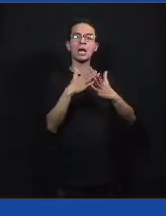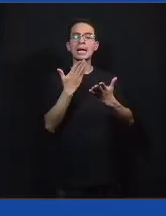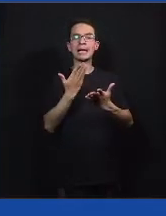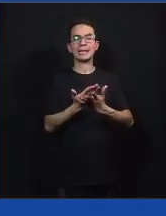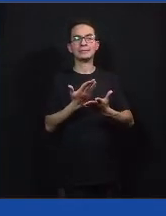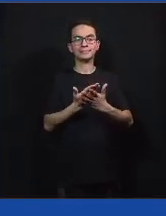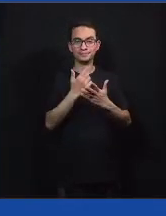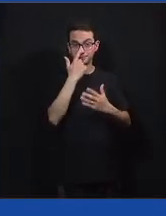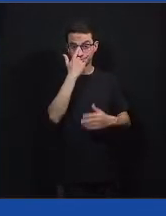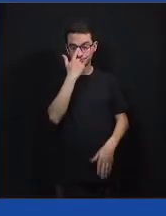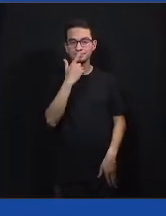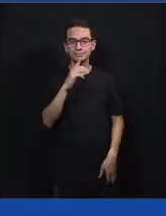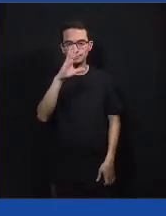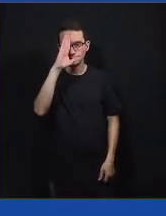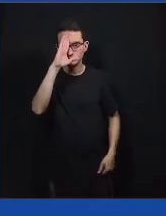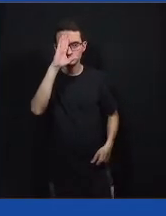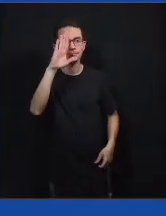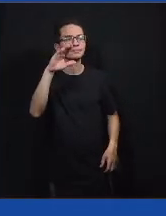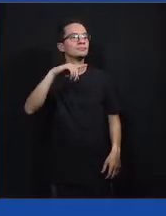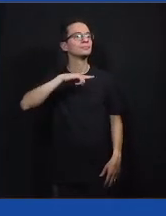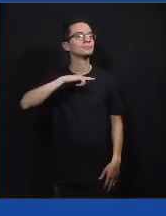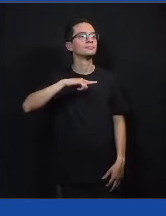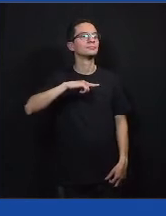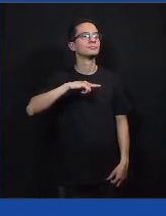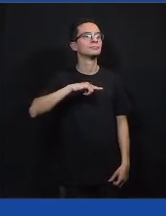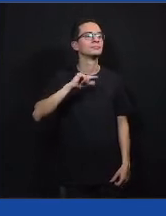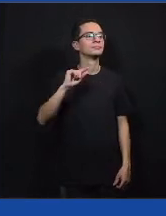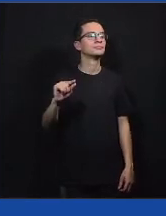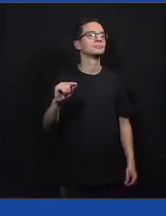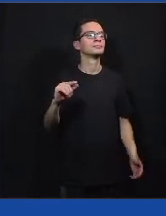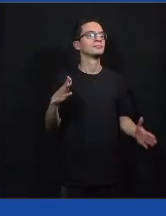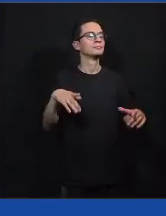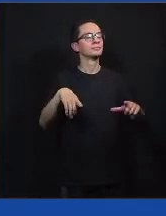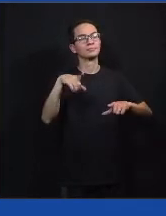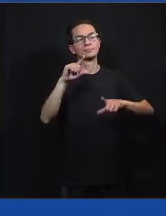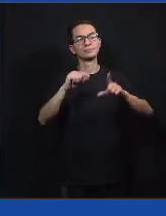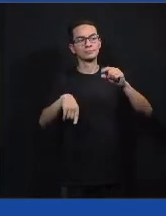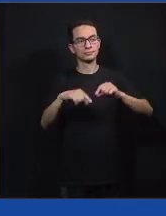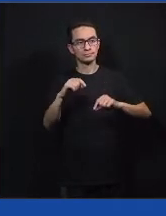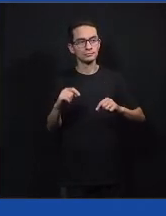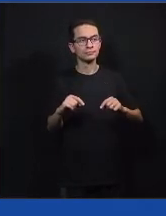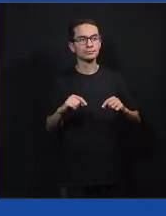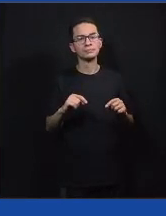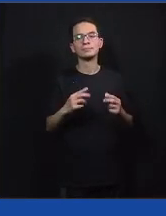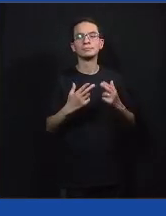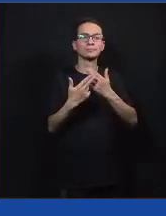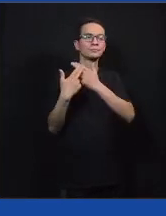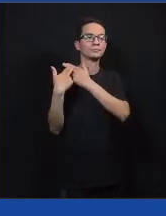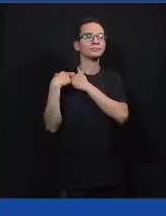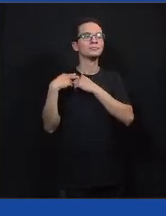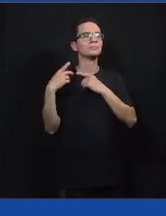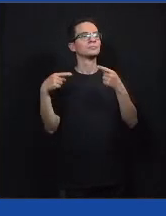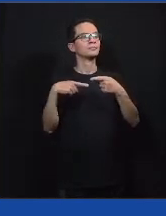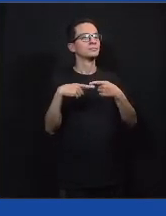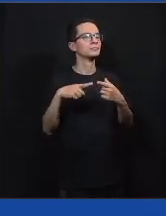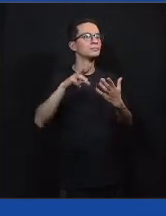é fundamental ter a democracia e a representatividade da diversidade em si.